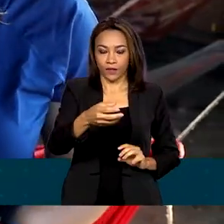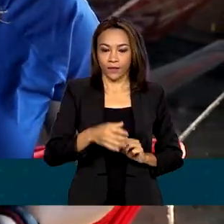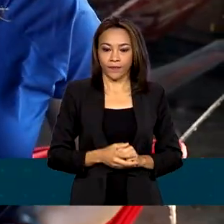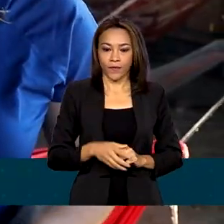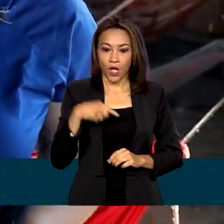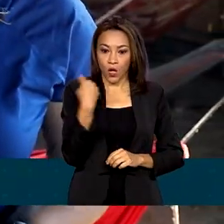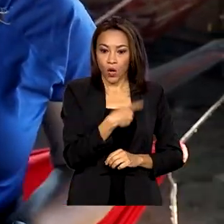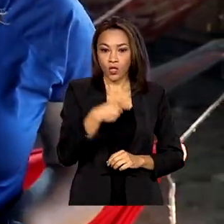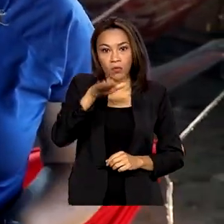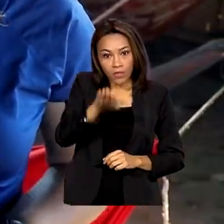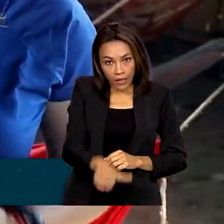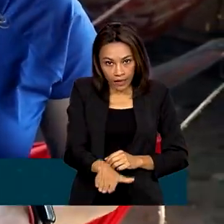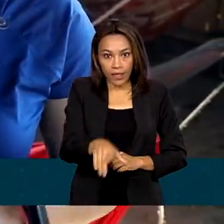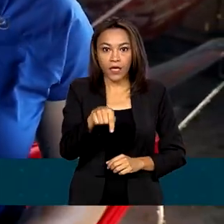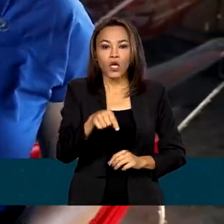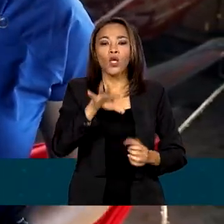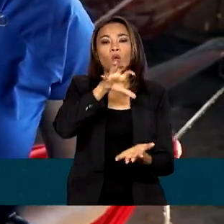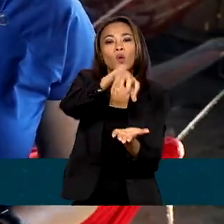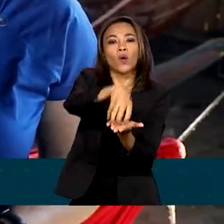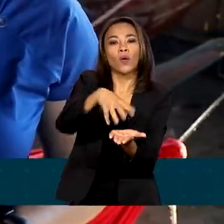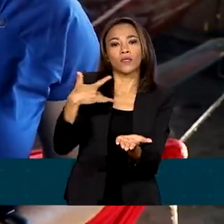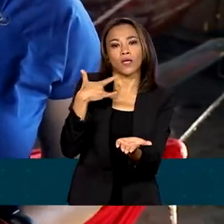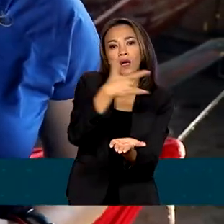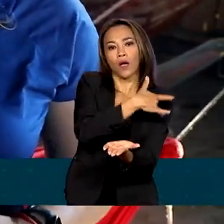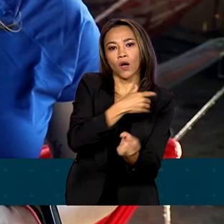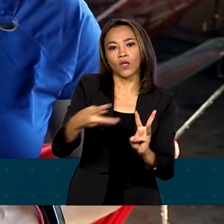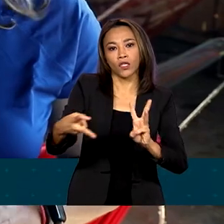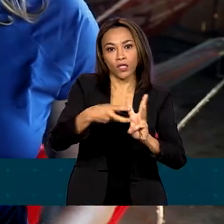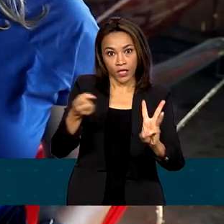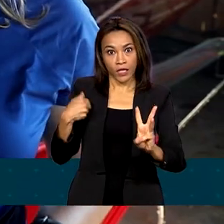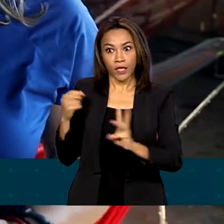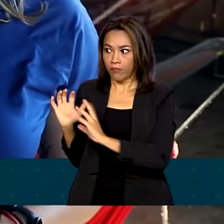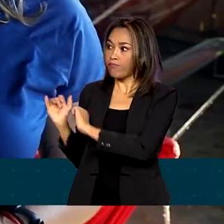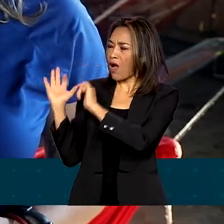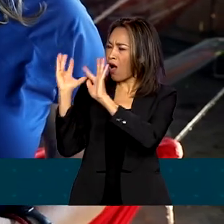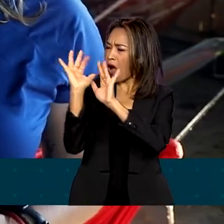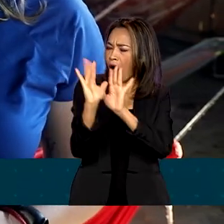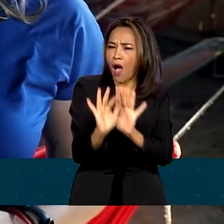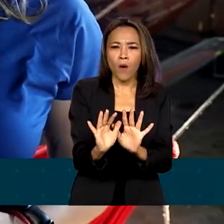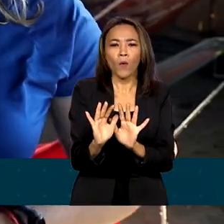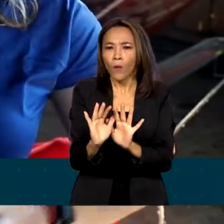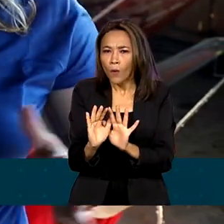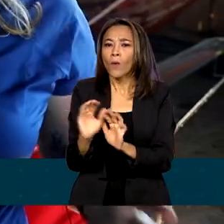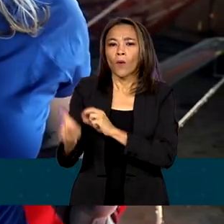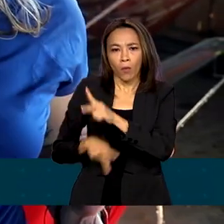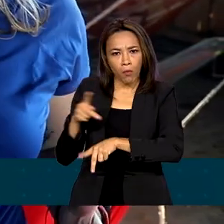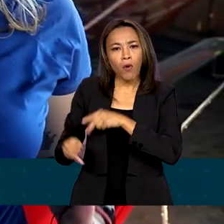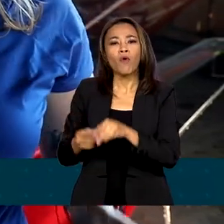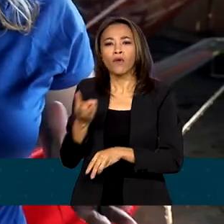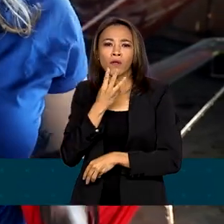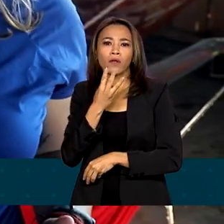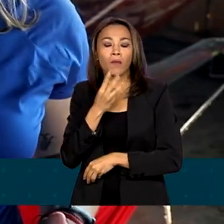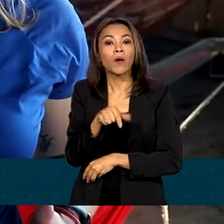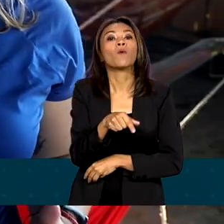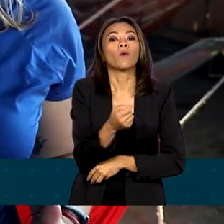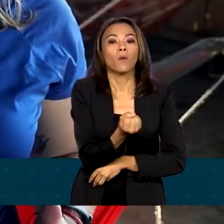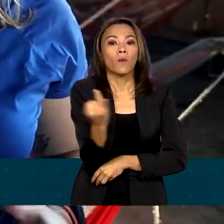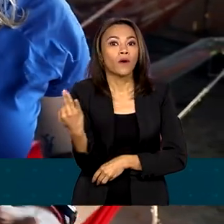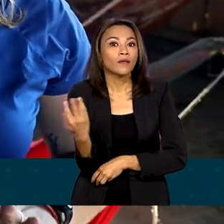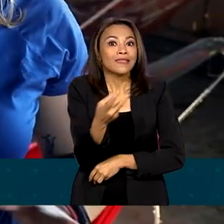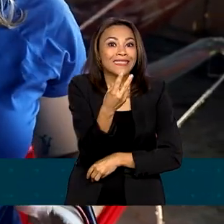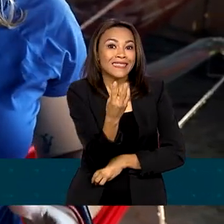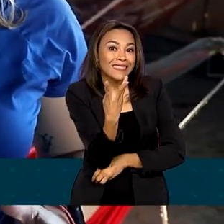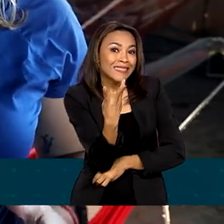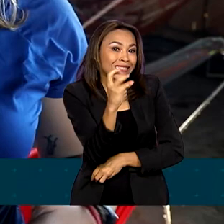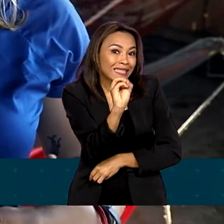está aqui num posto de saúde indígena que recebe os Yanomamis, que vêm de diversas comunidades. Ele tem capacidade para 30 pacientes